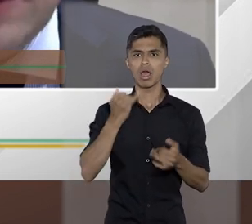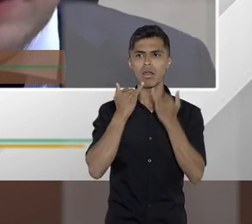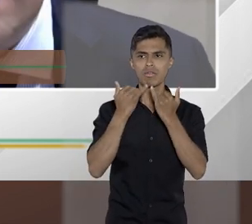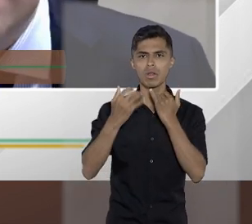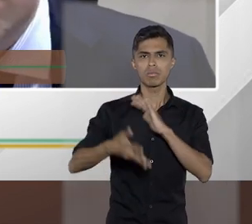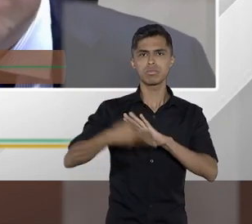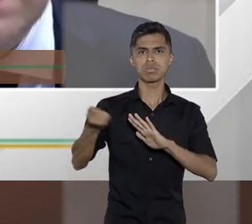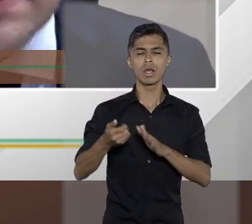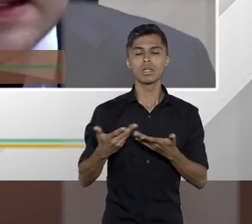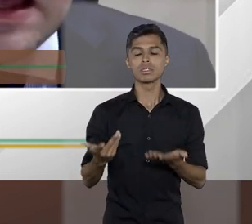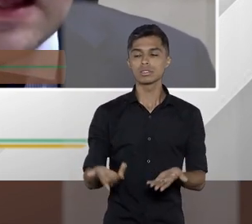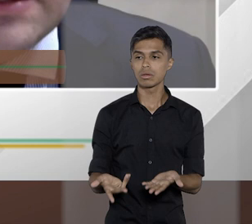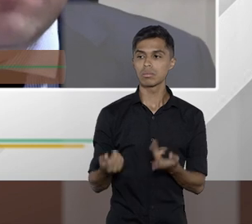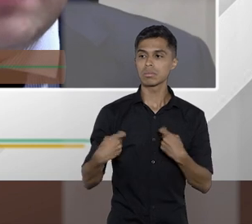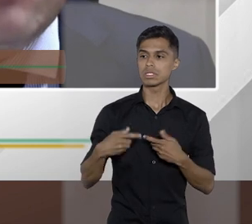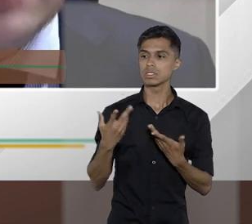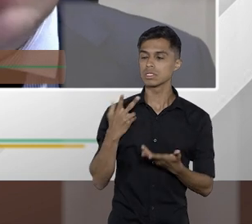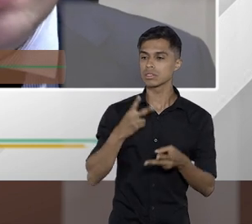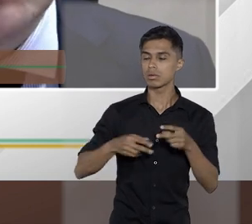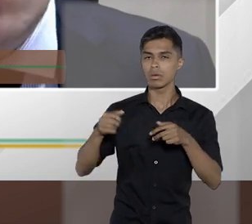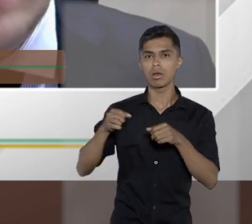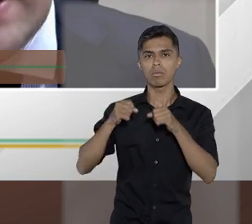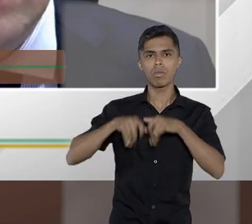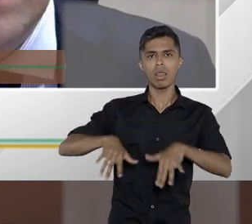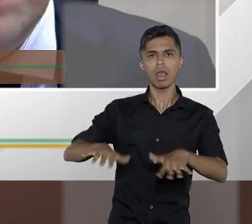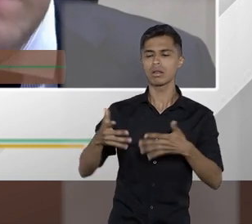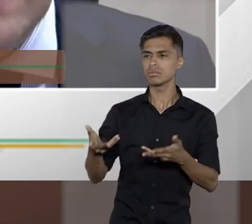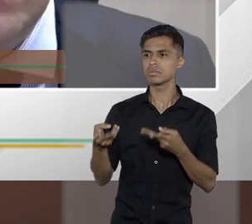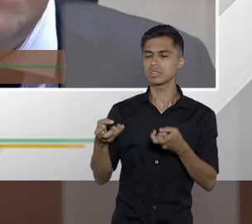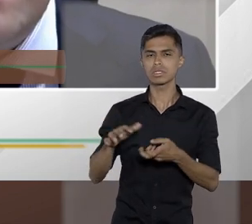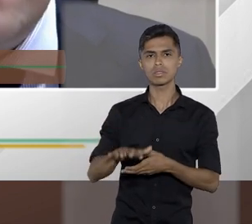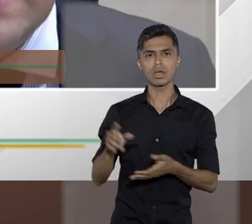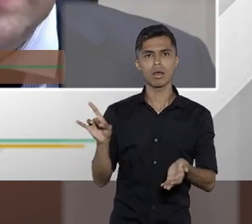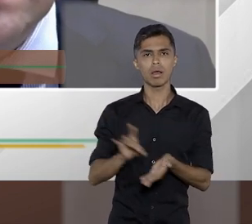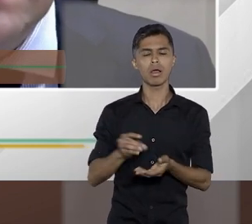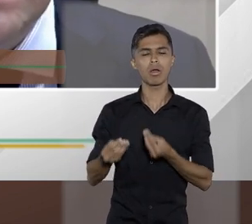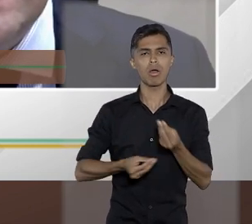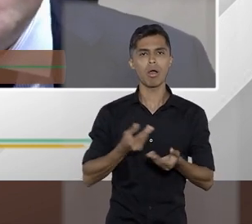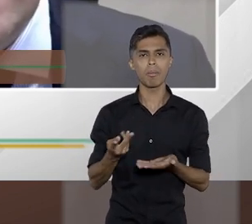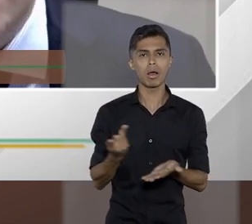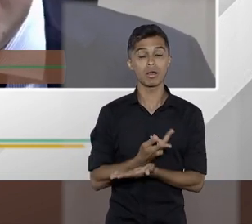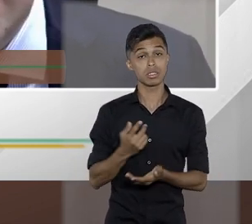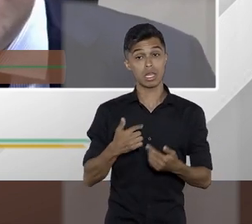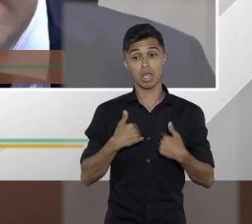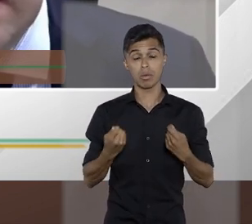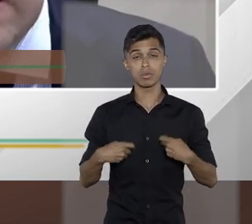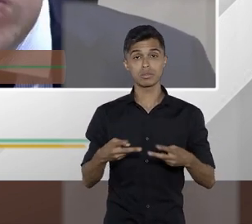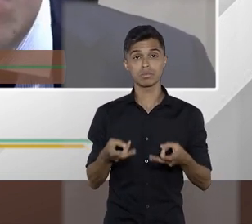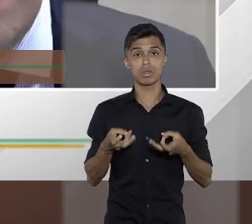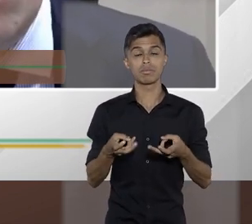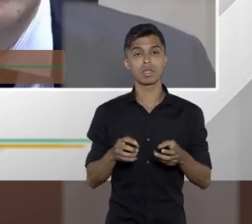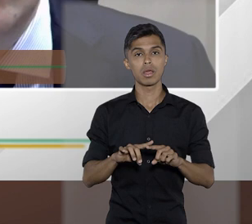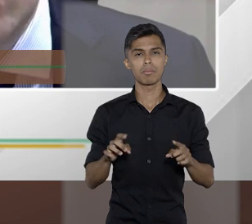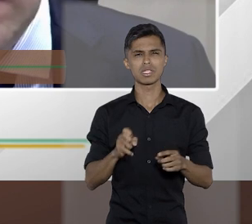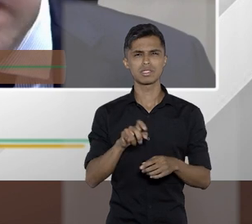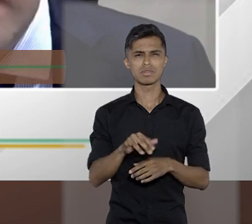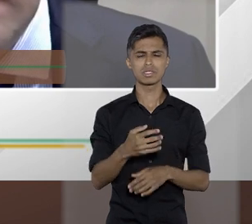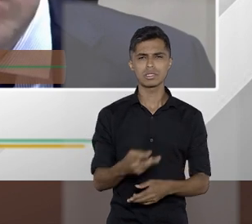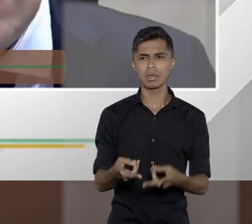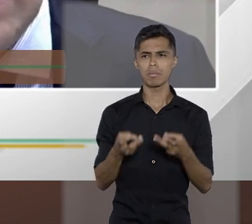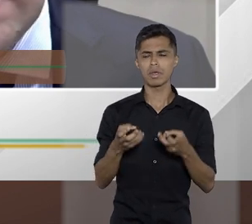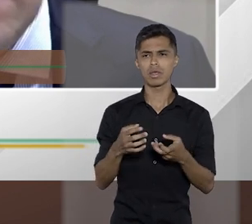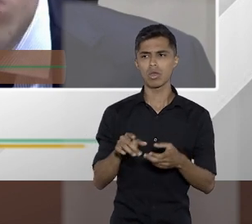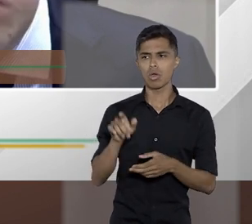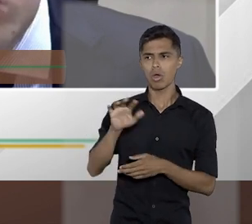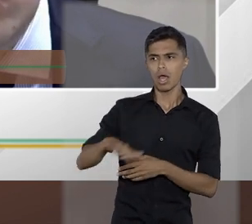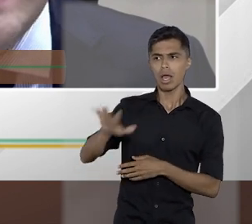probatória, é uma questão que você tem que verificar no caso concreto. Mas, obviamente, que se você ligar diretamente uma conduta